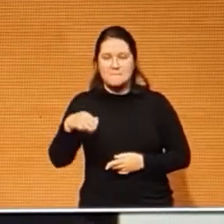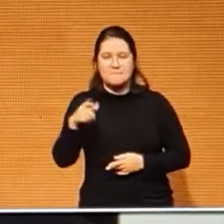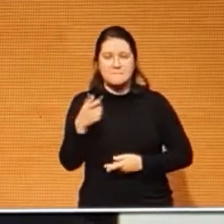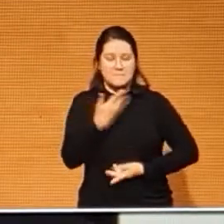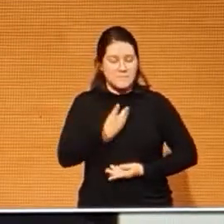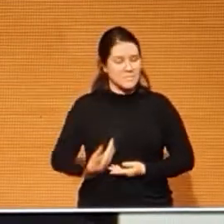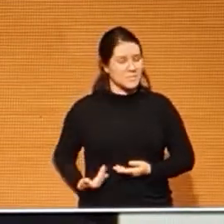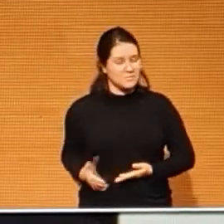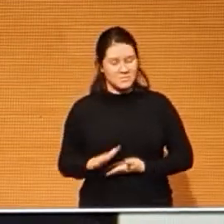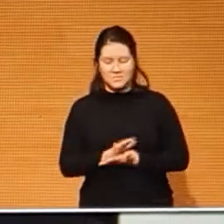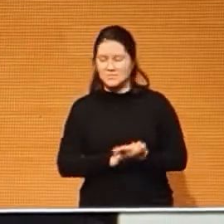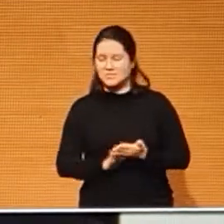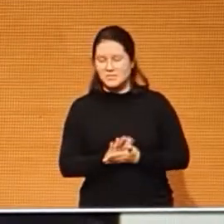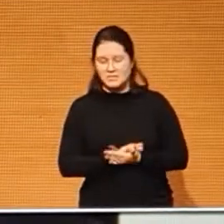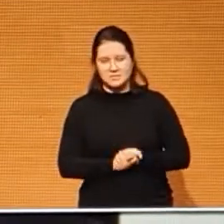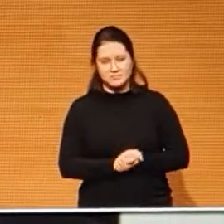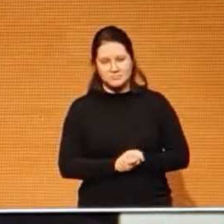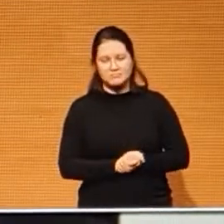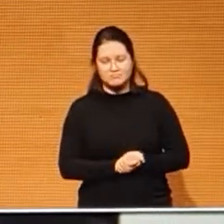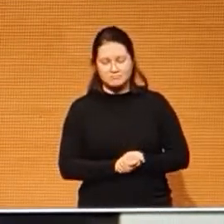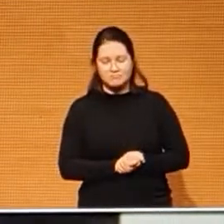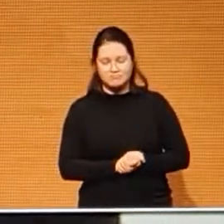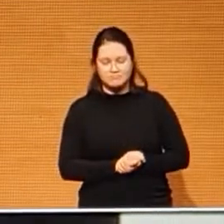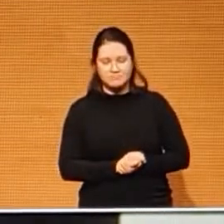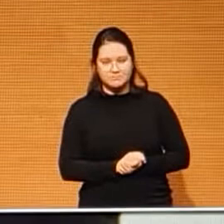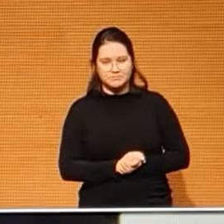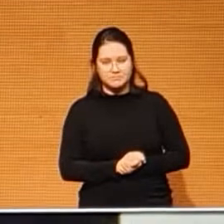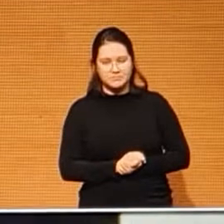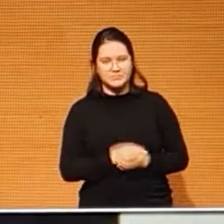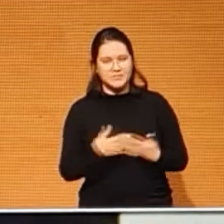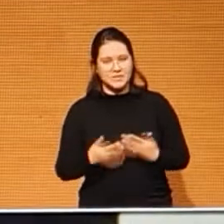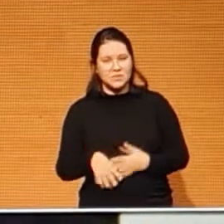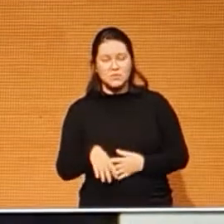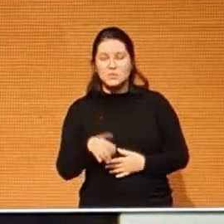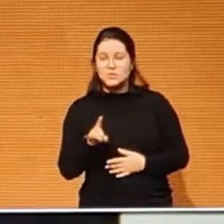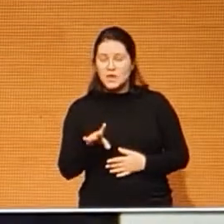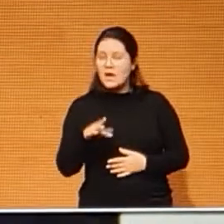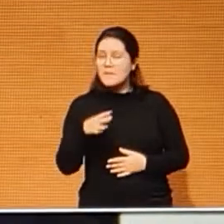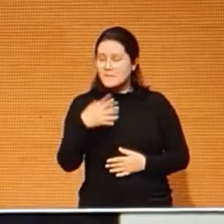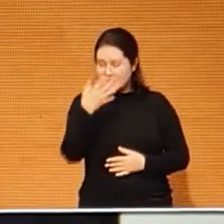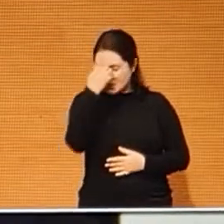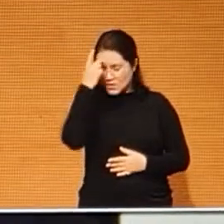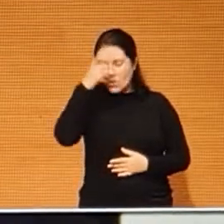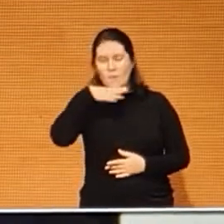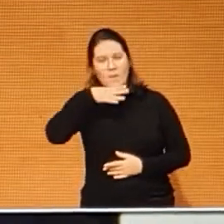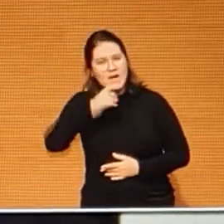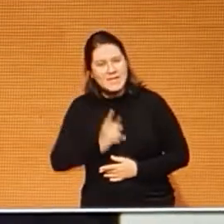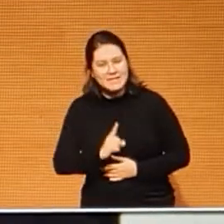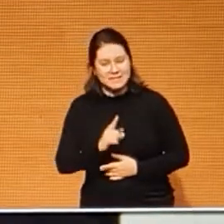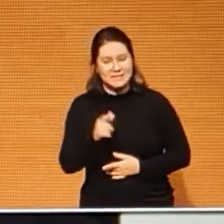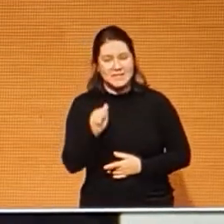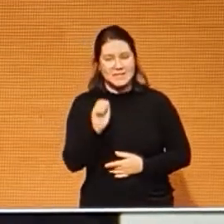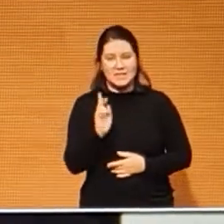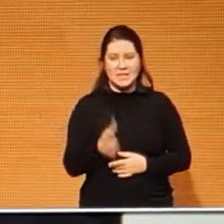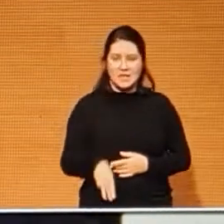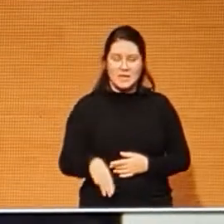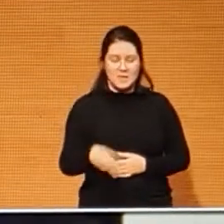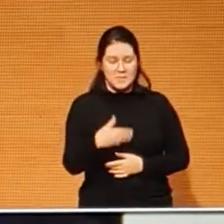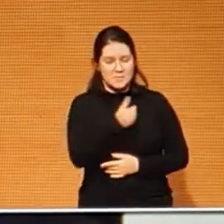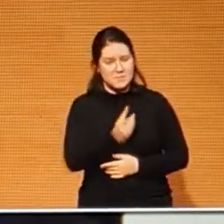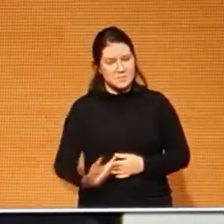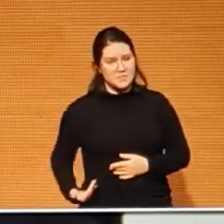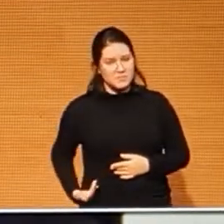melhora. Sim, pois só alguém que desconhece a administração pública pode promover uma reforma que